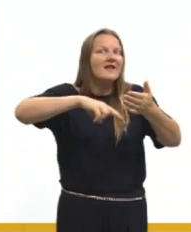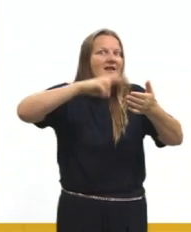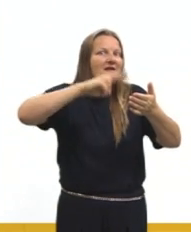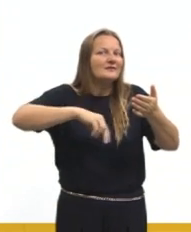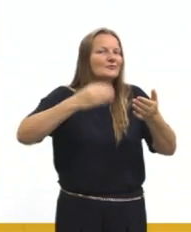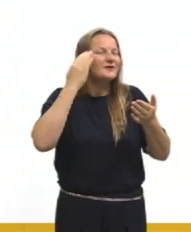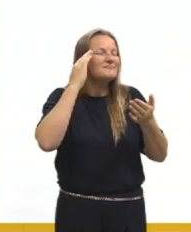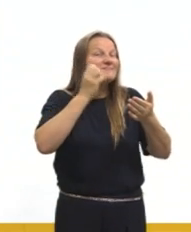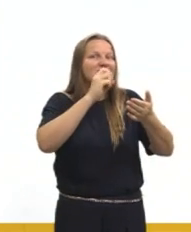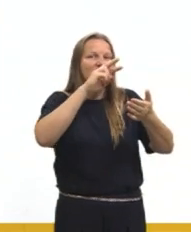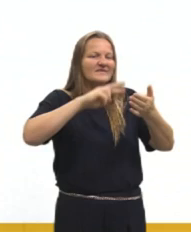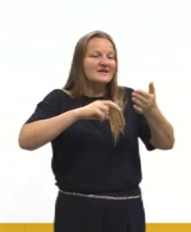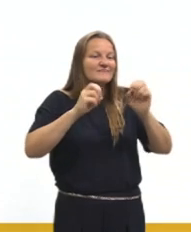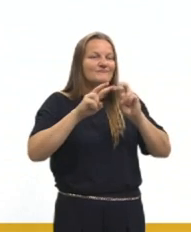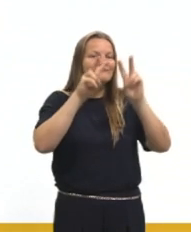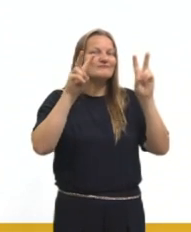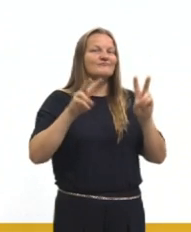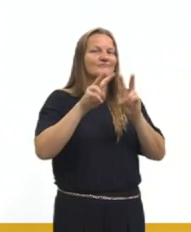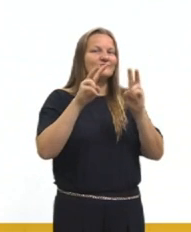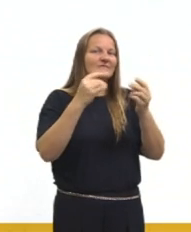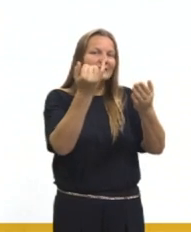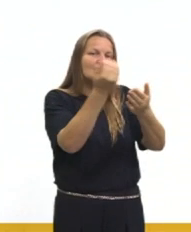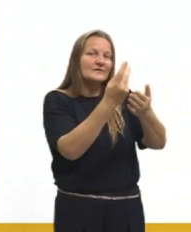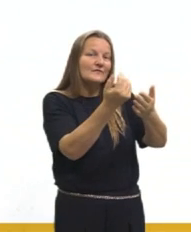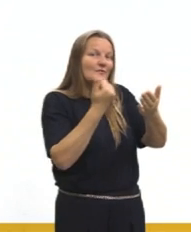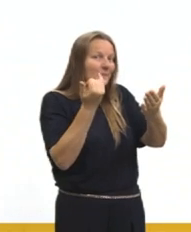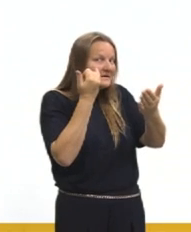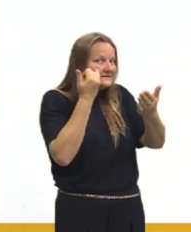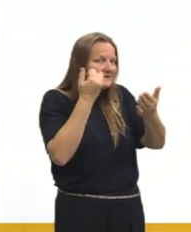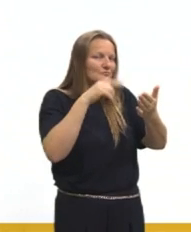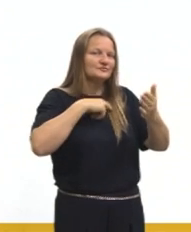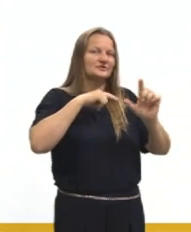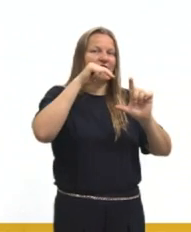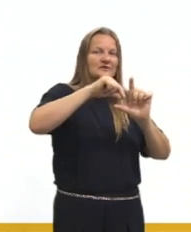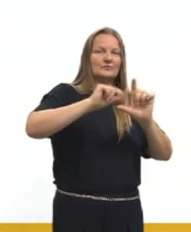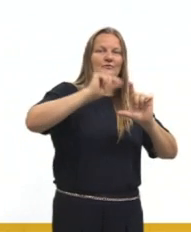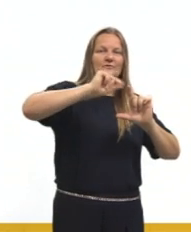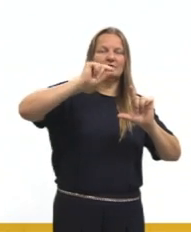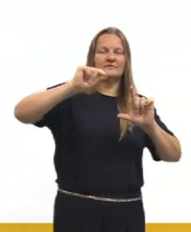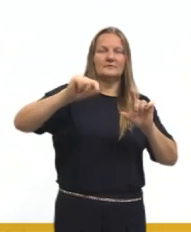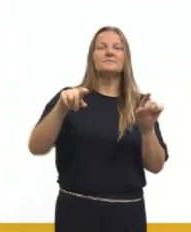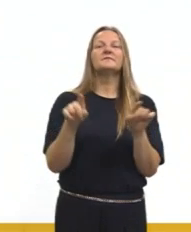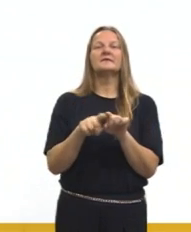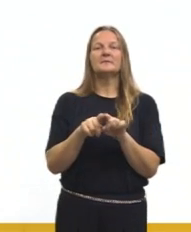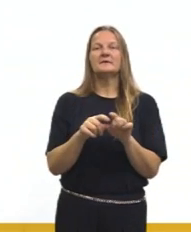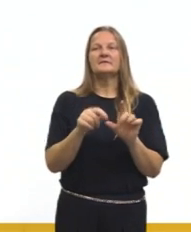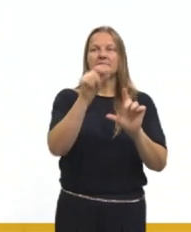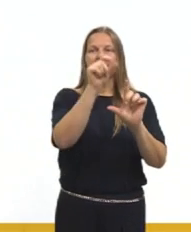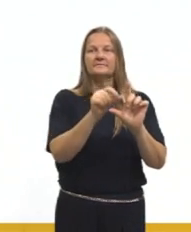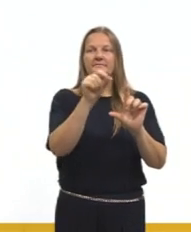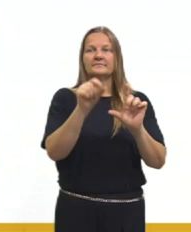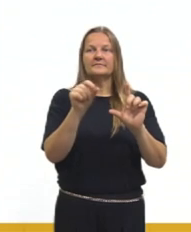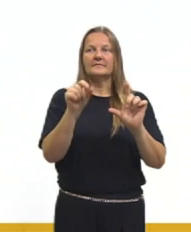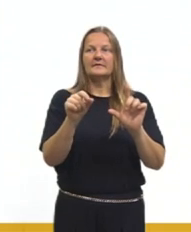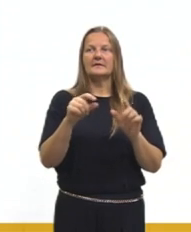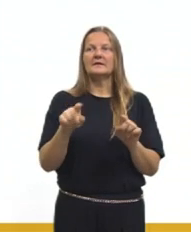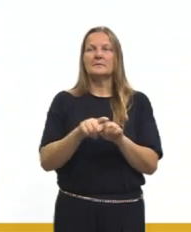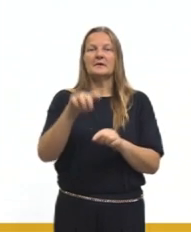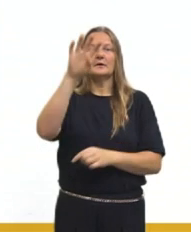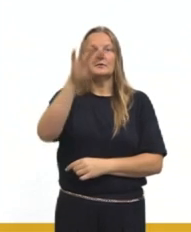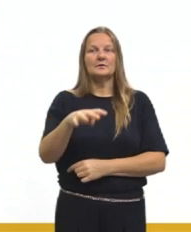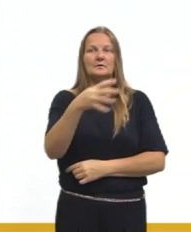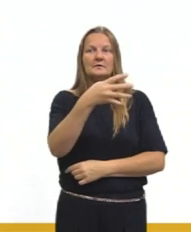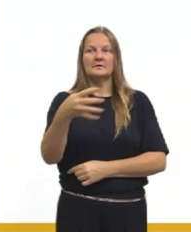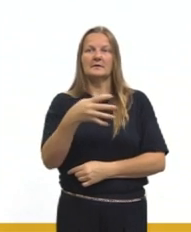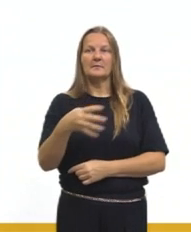a interpretação das informações contidas no gráfico. Assim como as informações que nós tínhamos em tabelas.